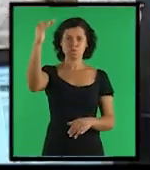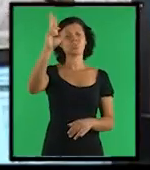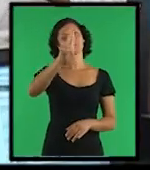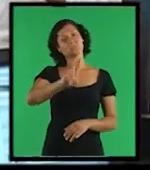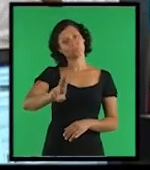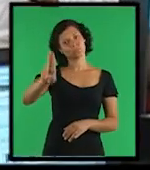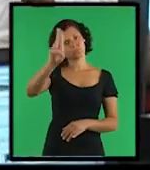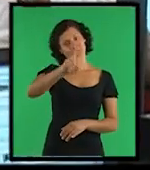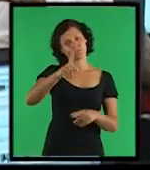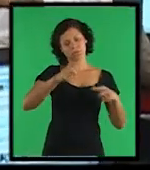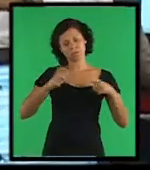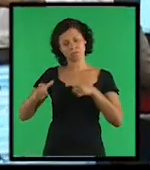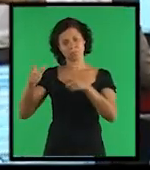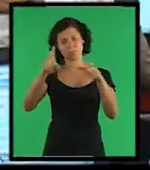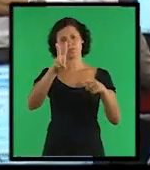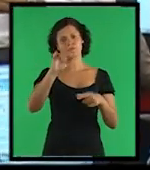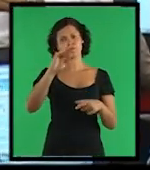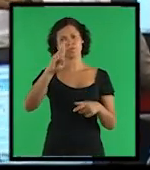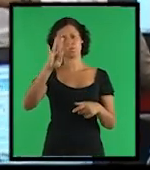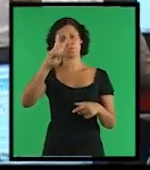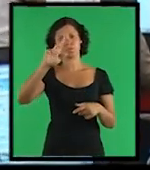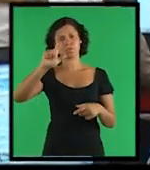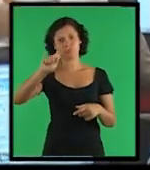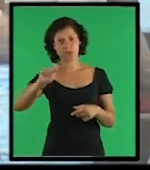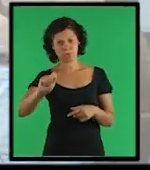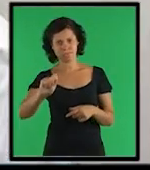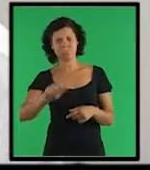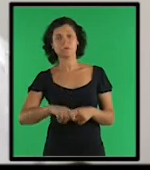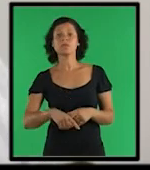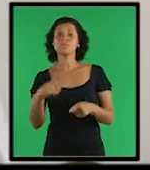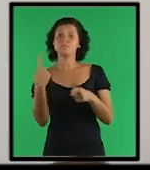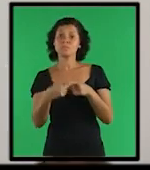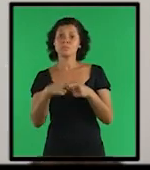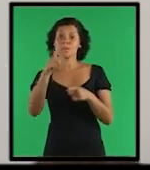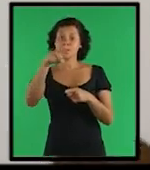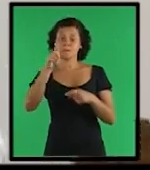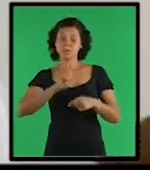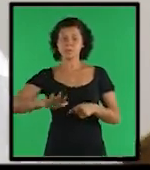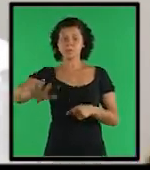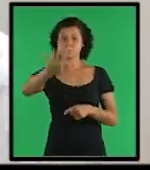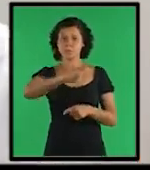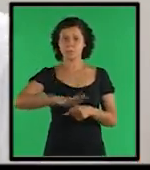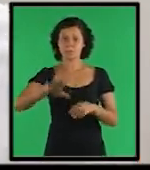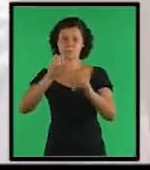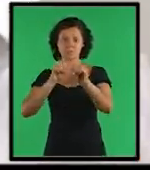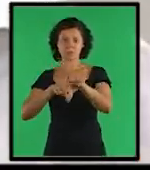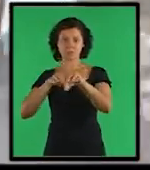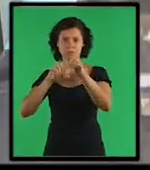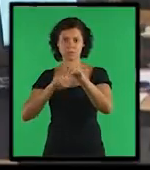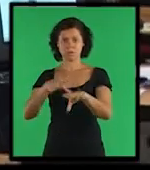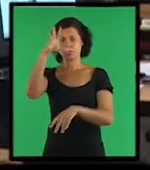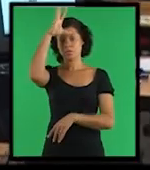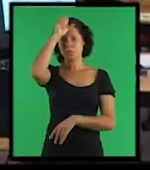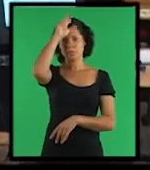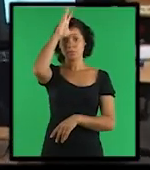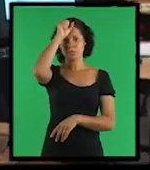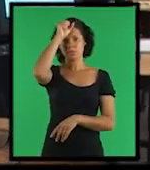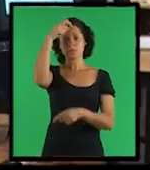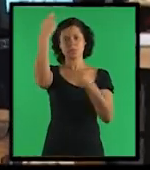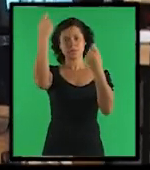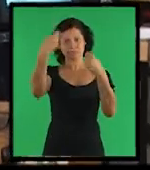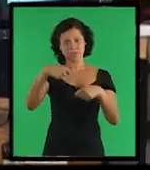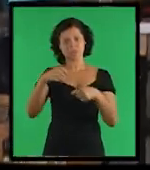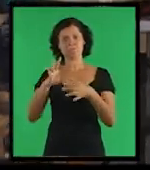espaços virtuais, como parte do processo de ensino e aprendizagem. Eles podem ser grandes parceiros do professor,